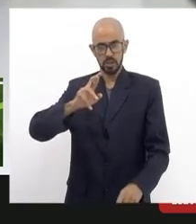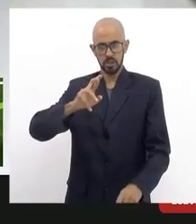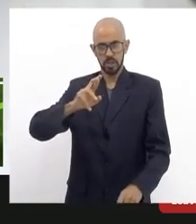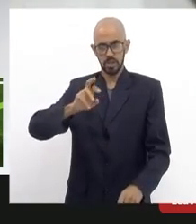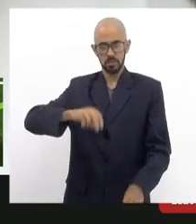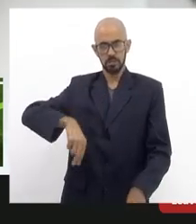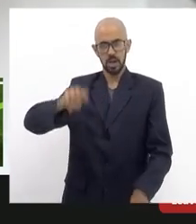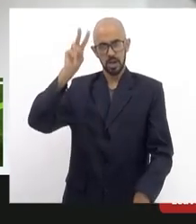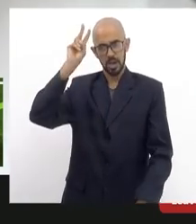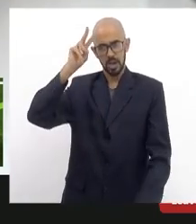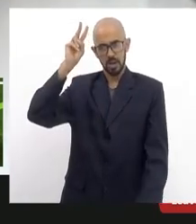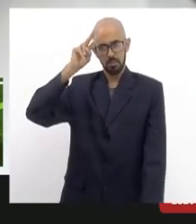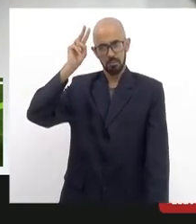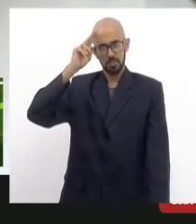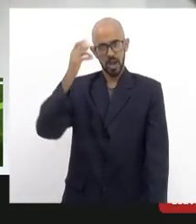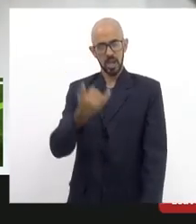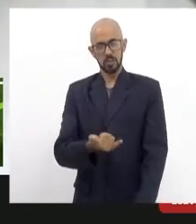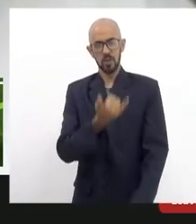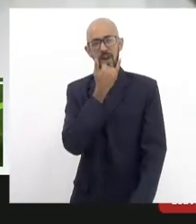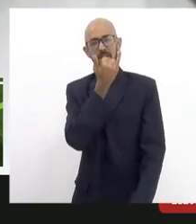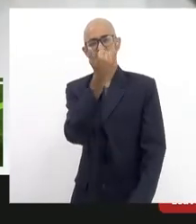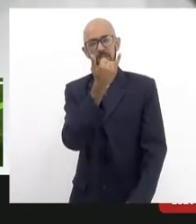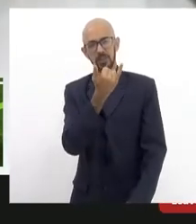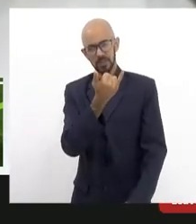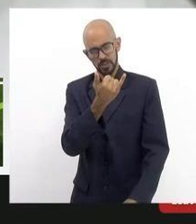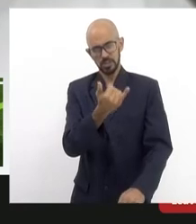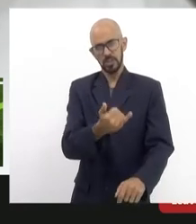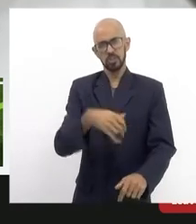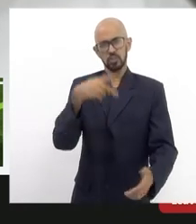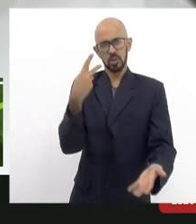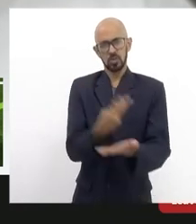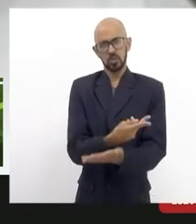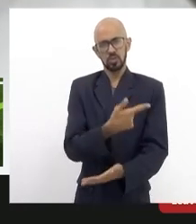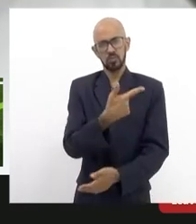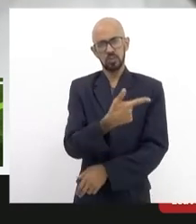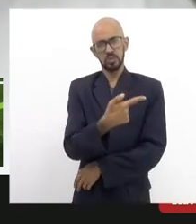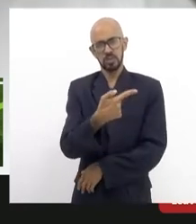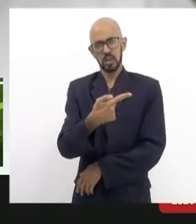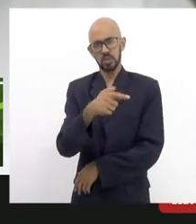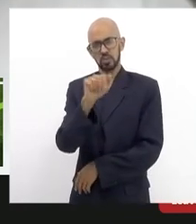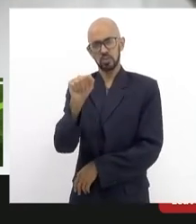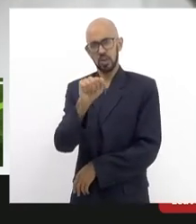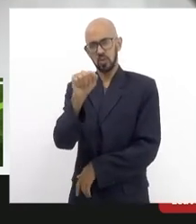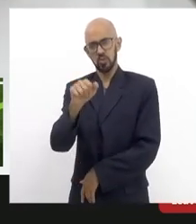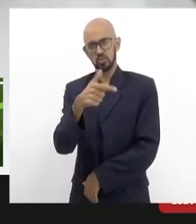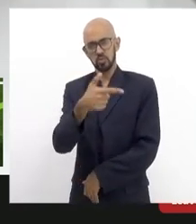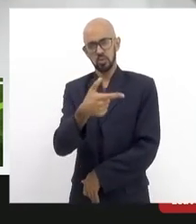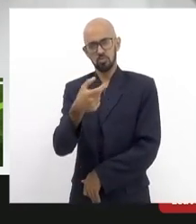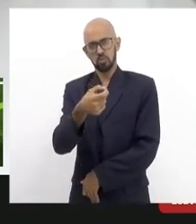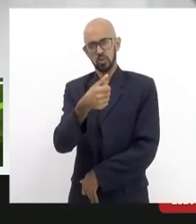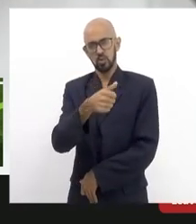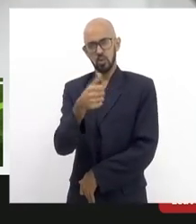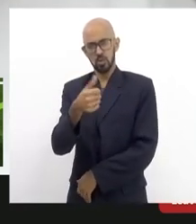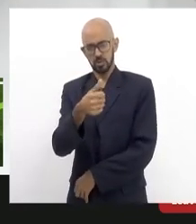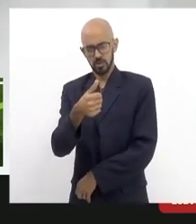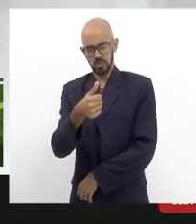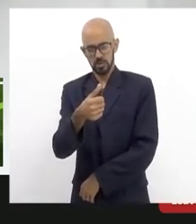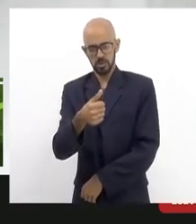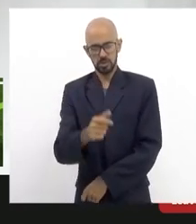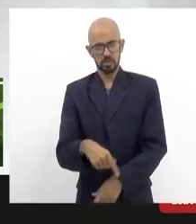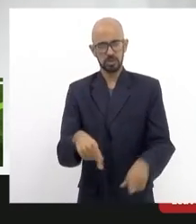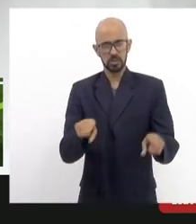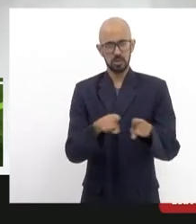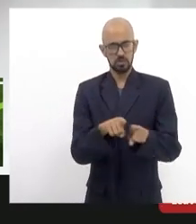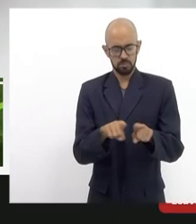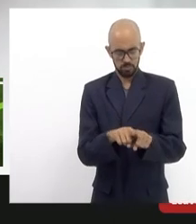do do episódio da tragédia anunciada no dia 27 de agosto 2011 11 e vamos fazer